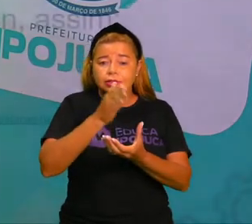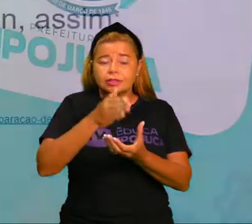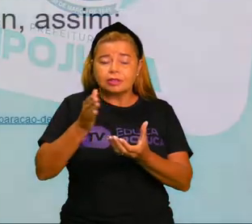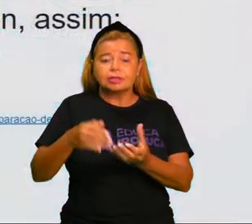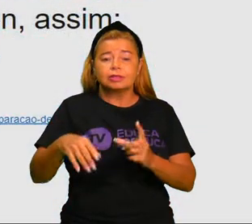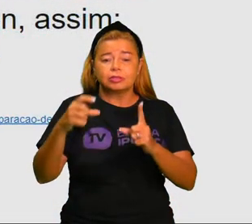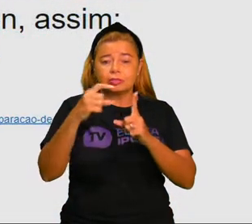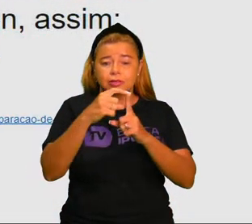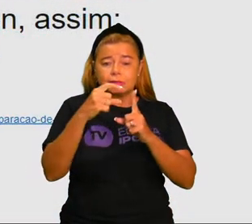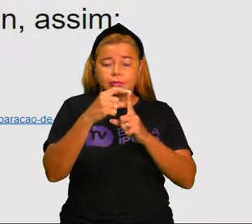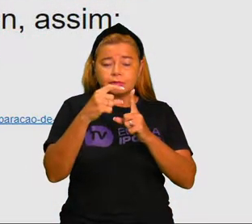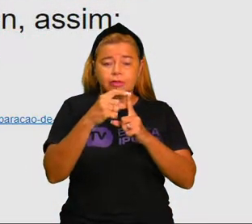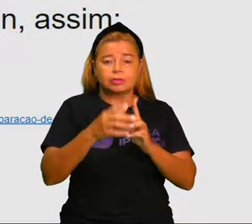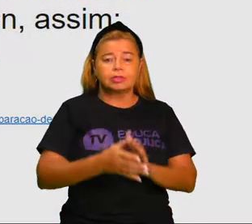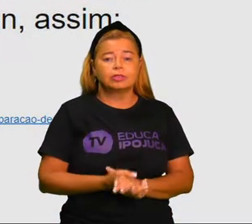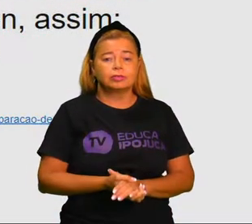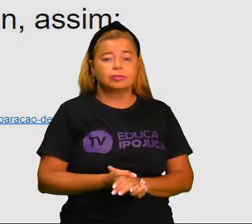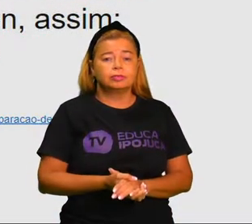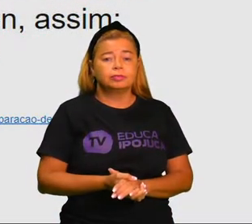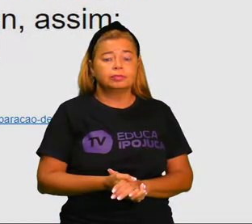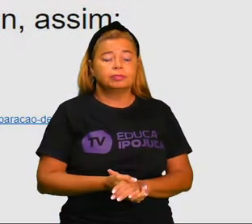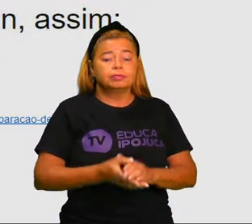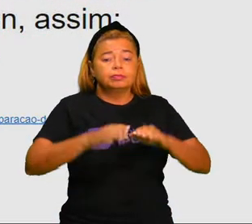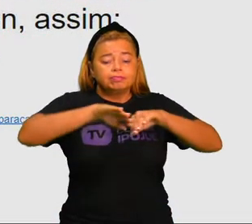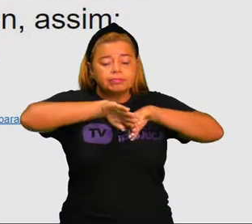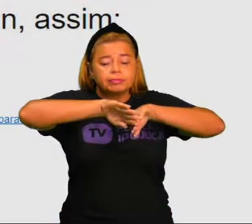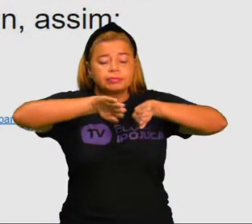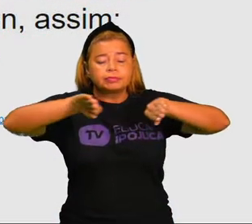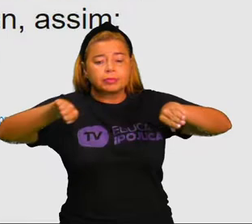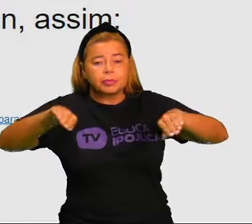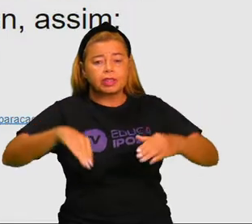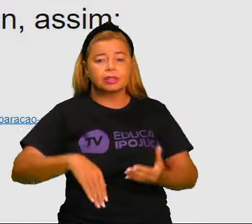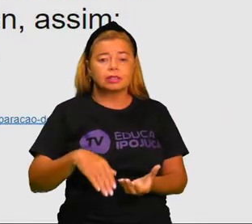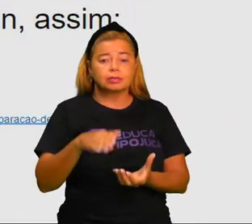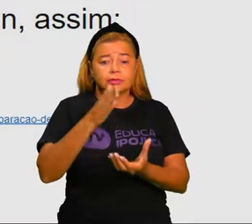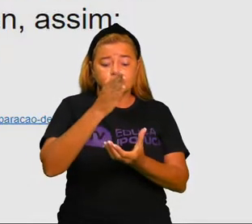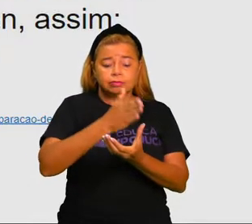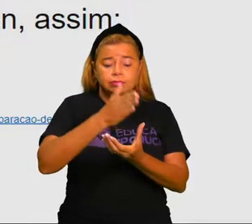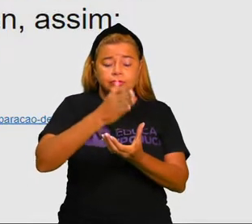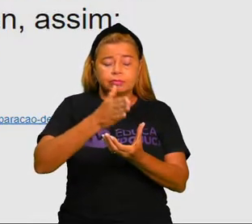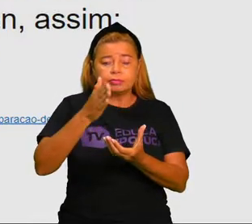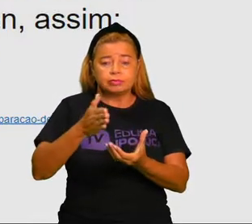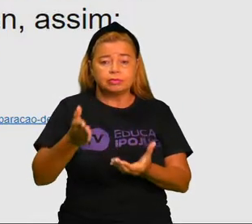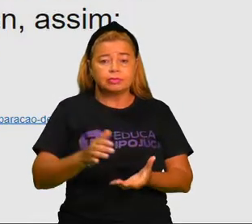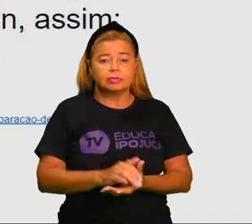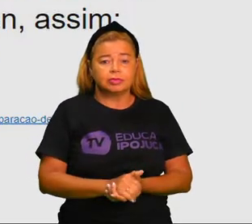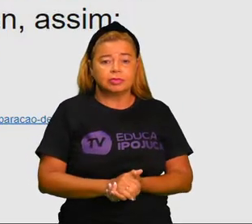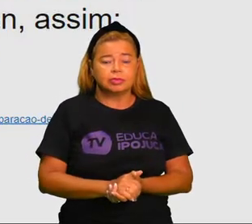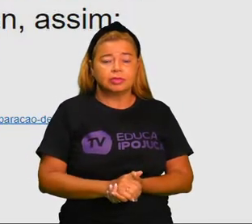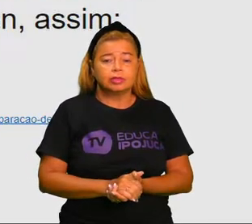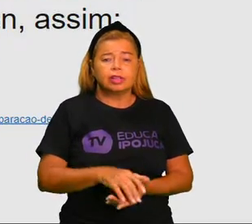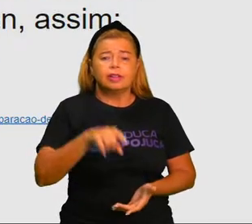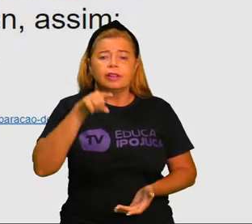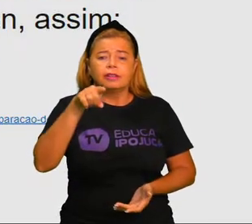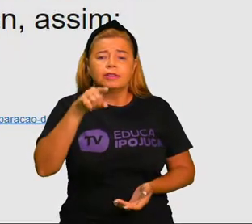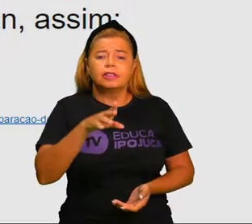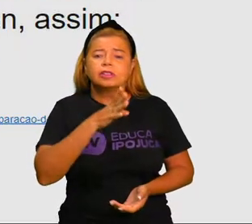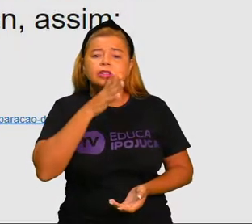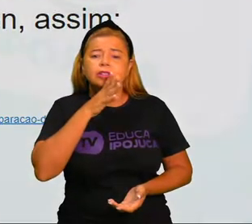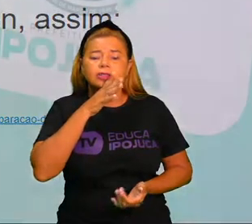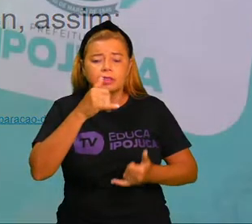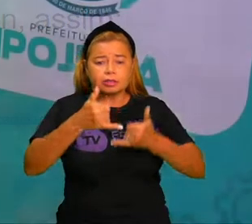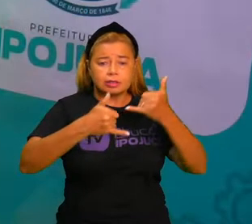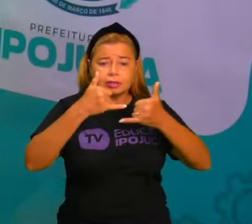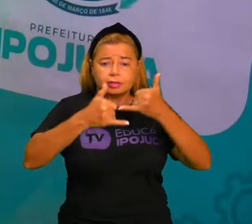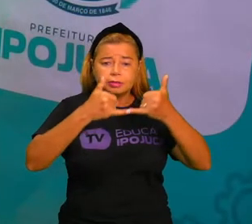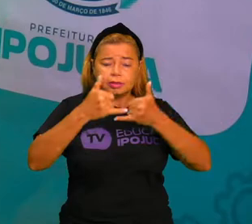separação de sílabas. Todo mundo conhece essa brincadeira, essa música, né? Que tem